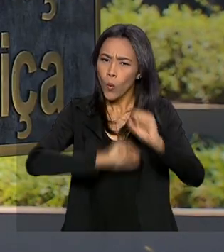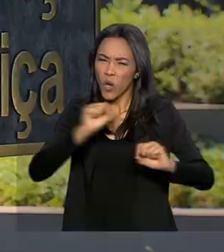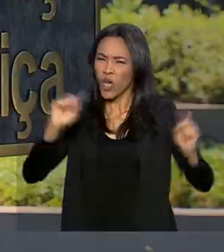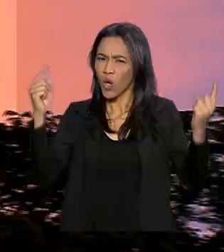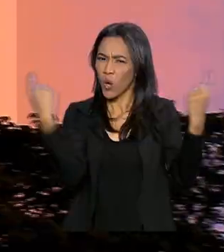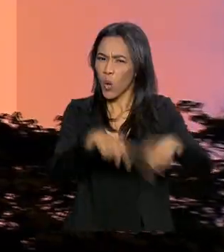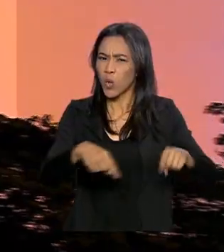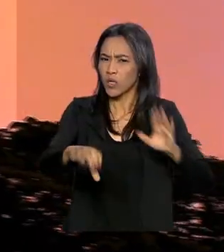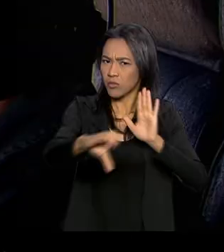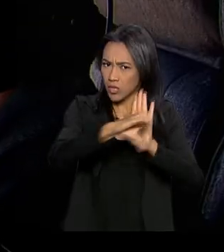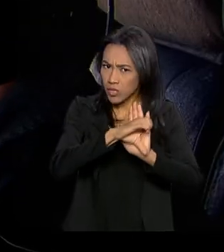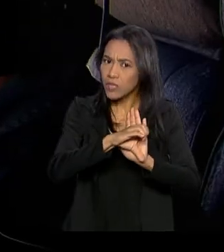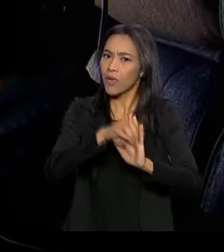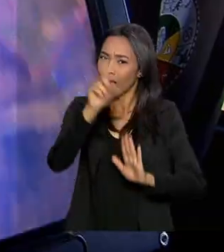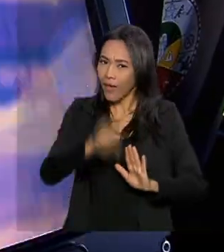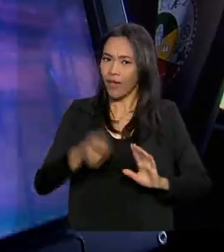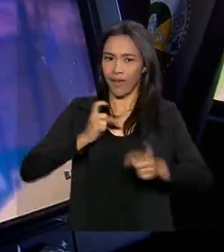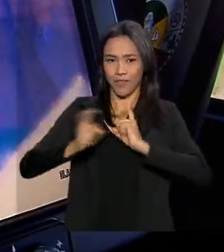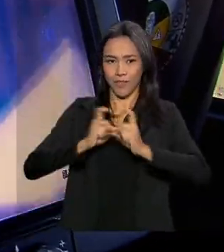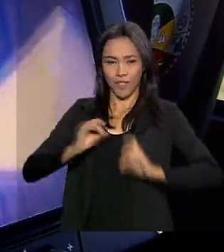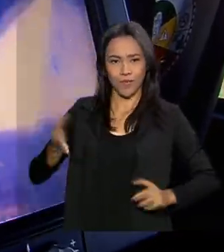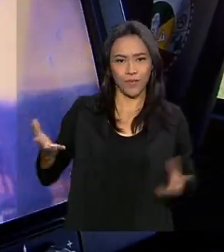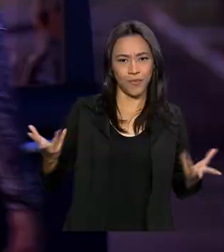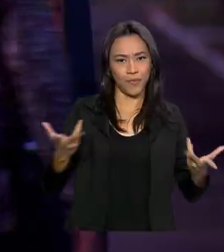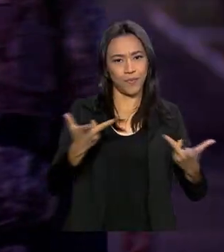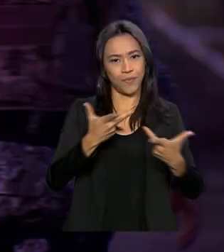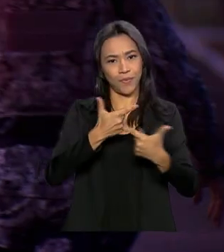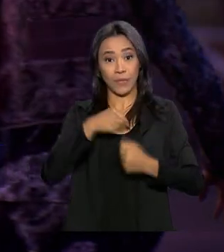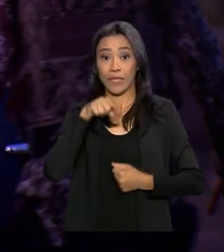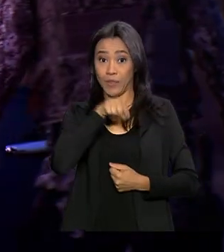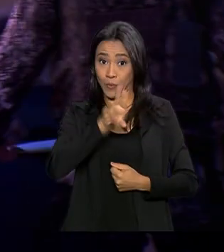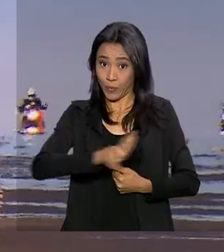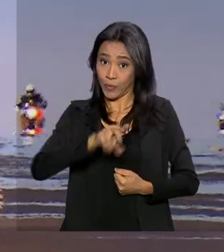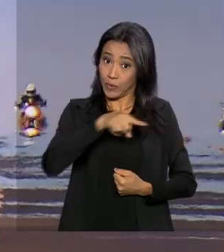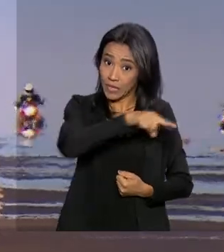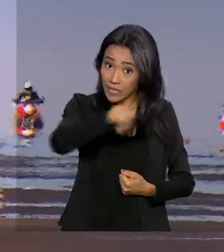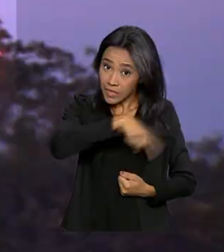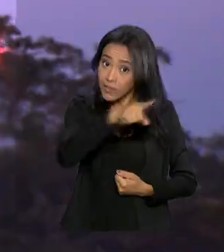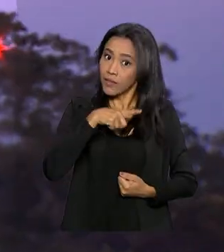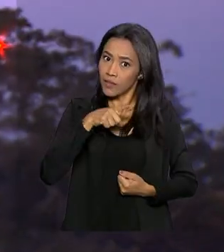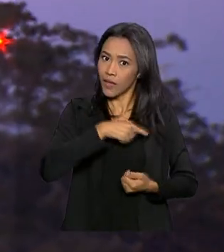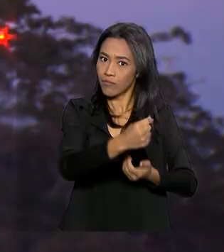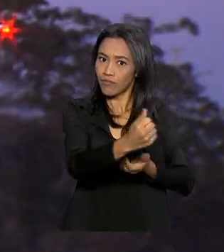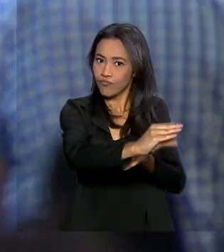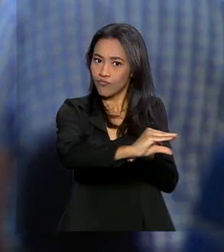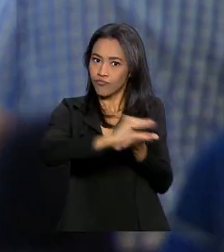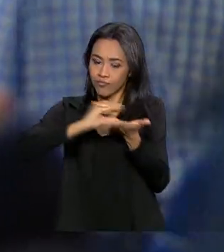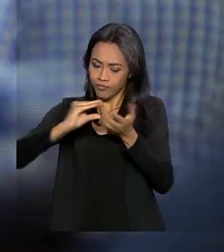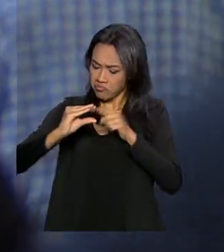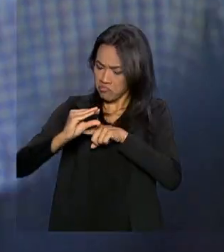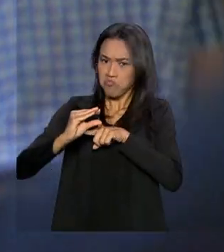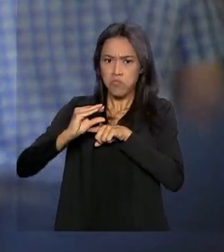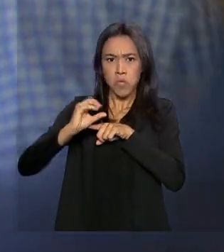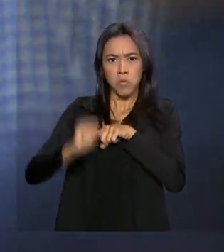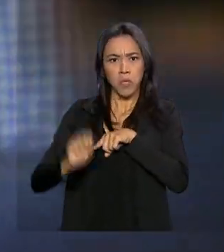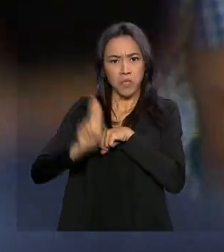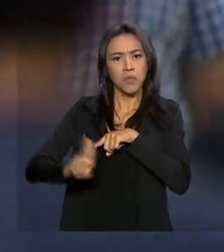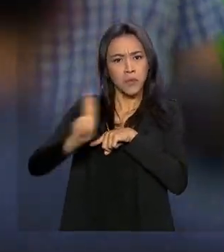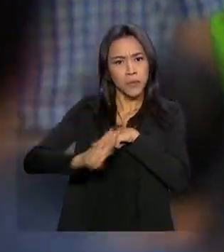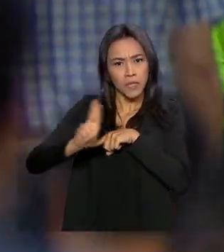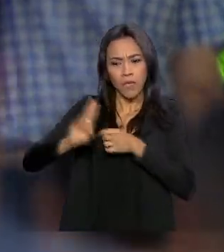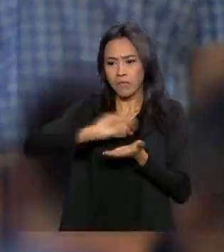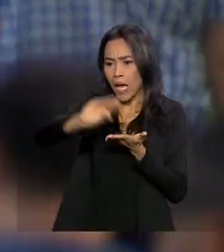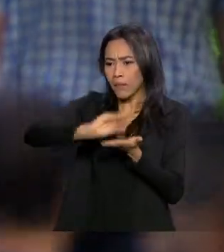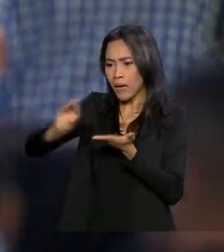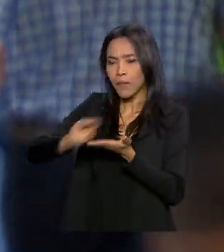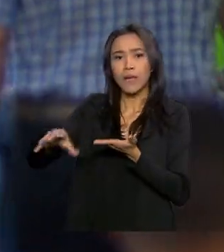combate ao crime. É a gestão eficiente desses produtos que tem gerado recursos que podem ser destinados a iniciativas